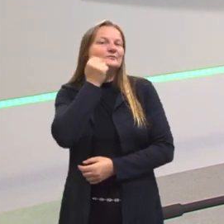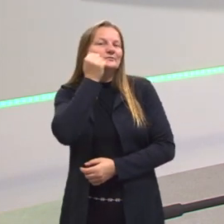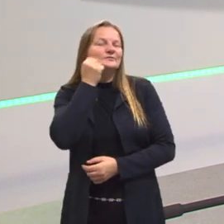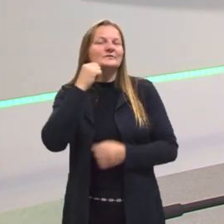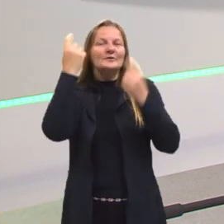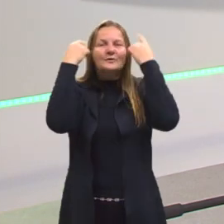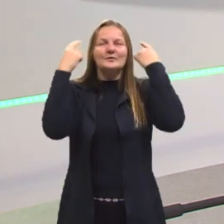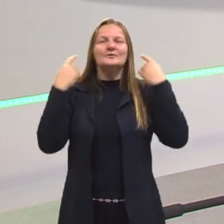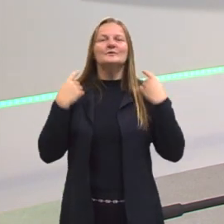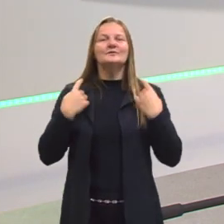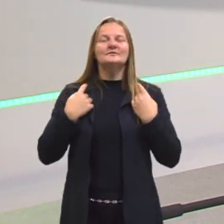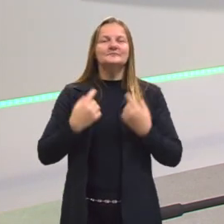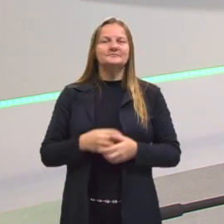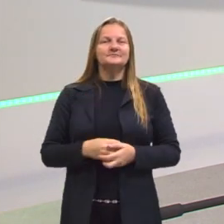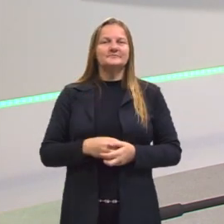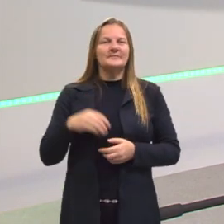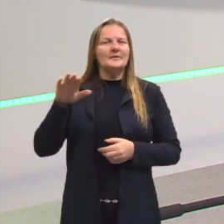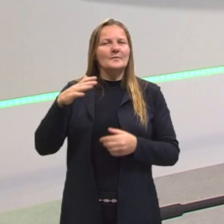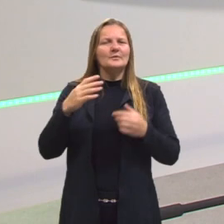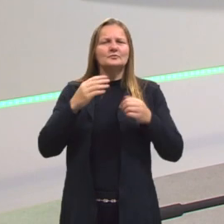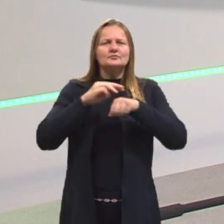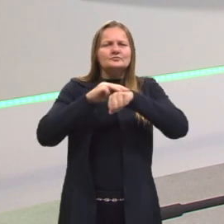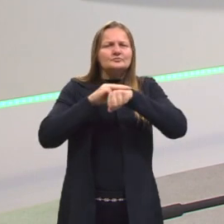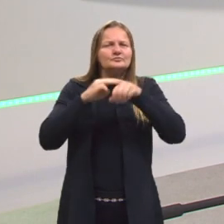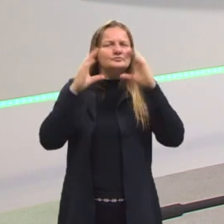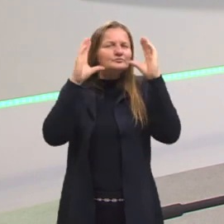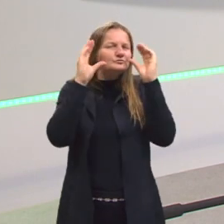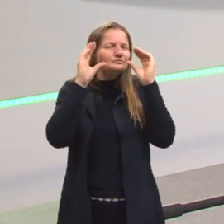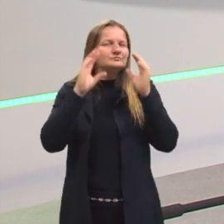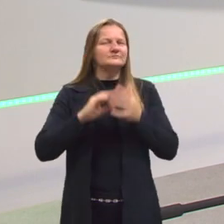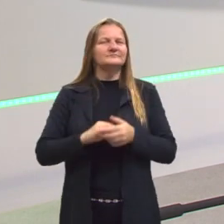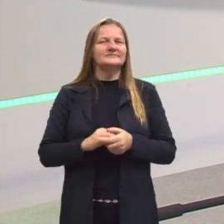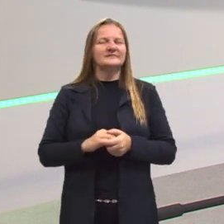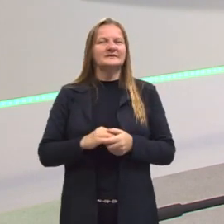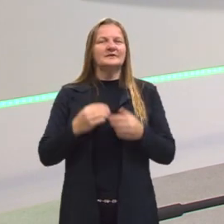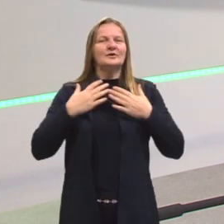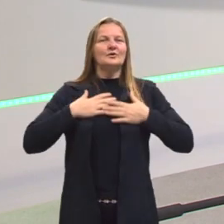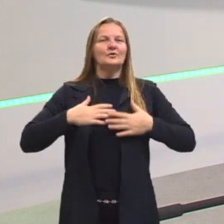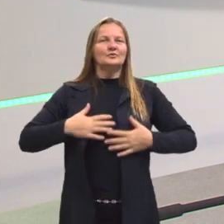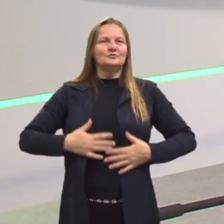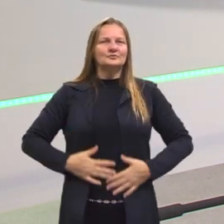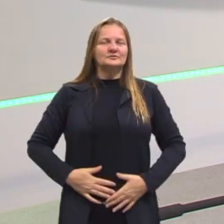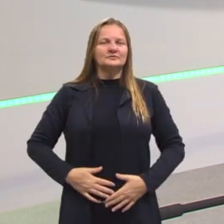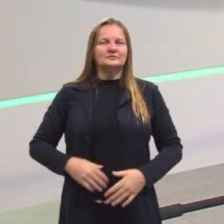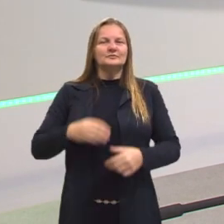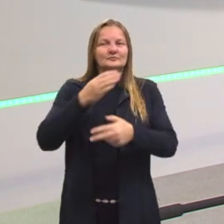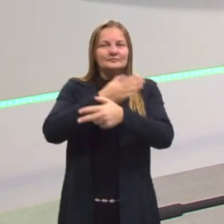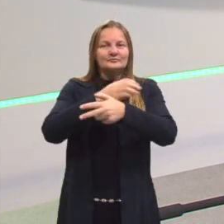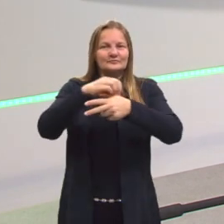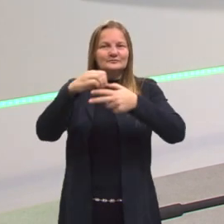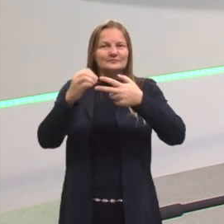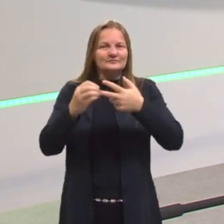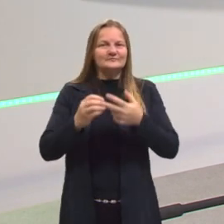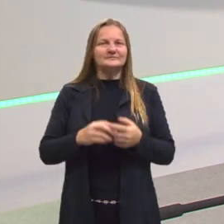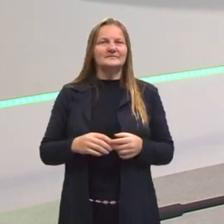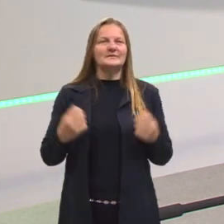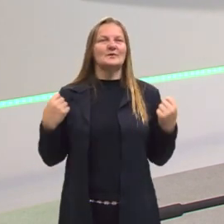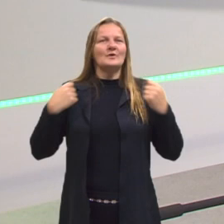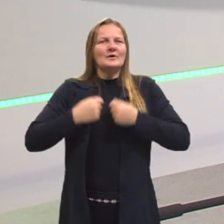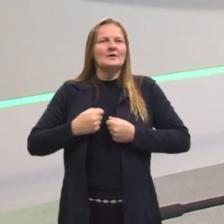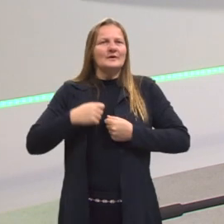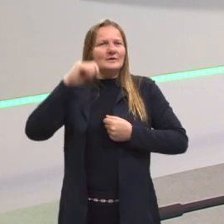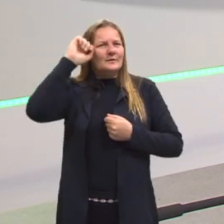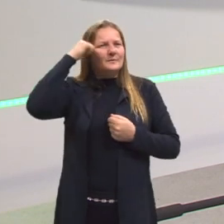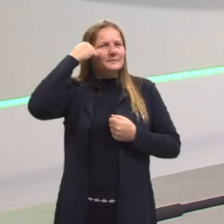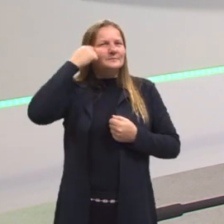cabelos crespos, médios, castanhos escuros. Estou vestindo a camiseta do programa e um casaquinho